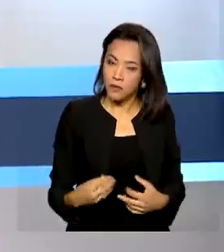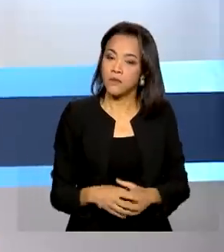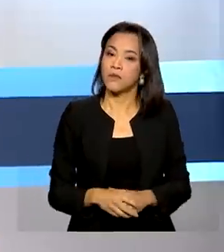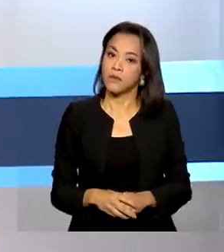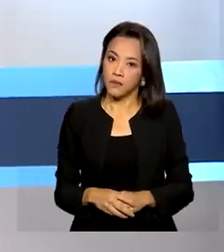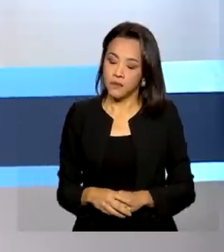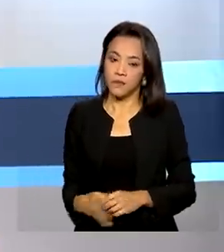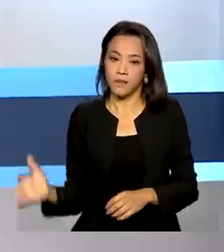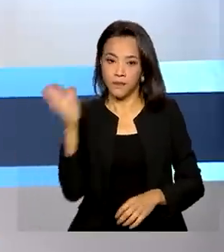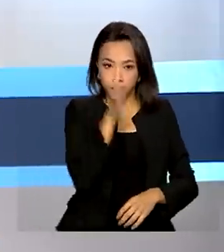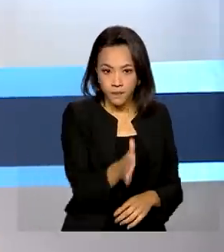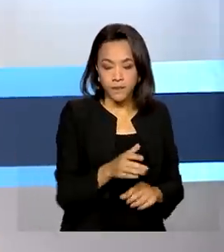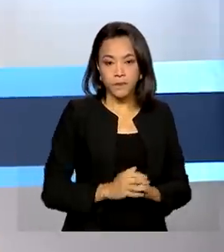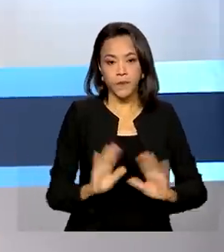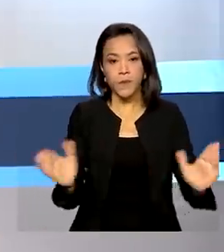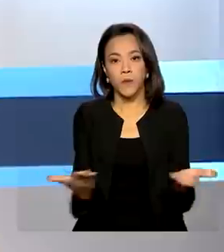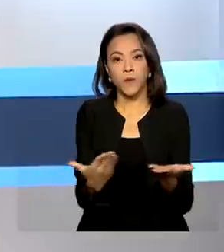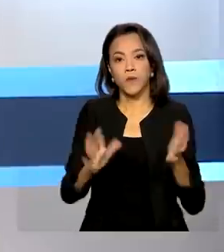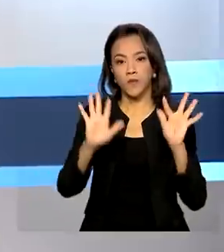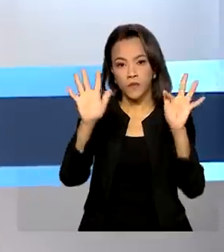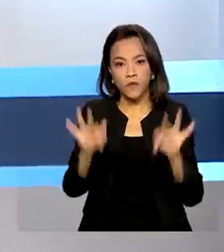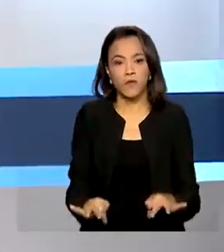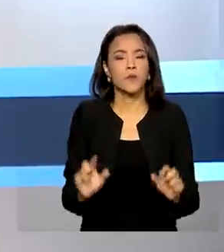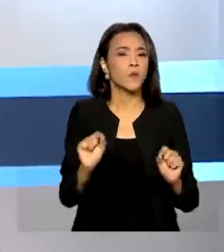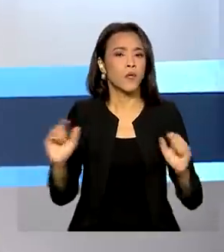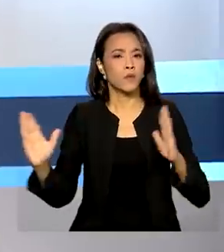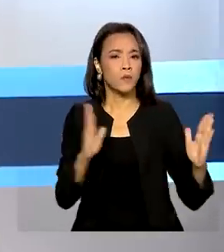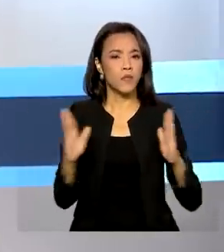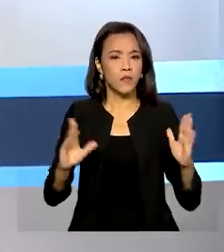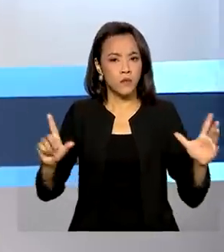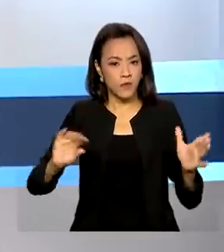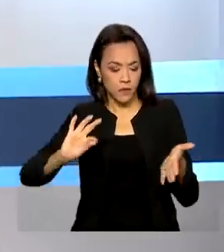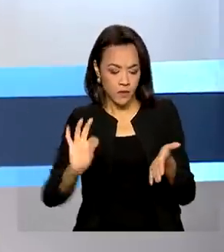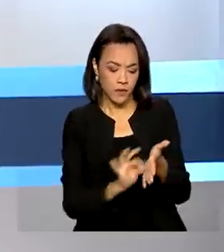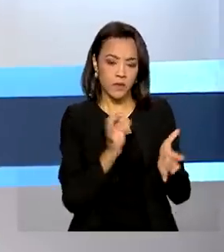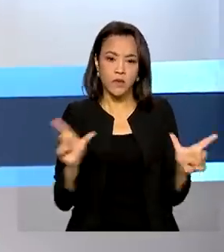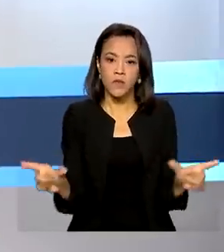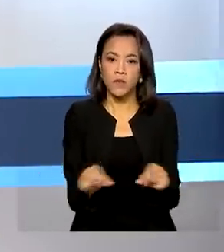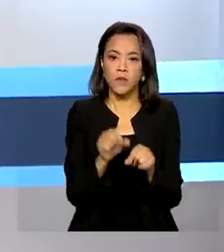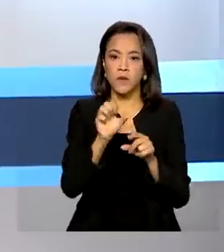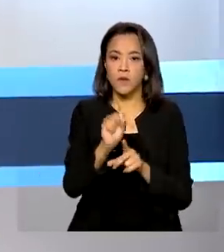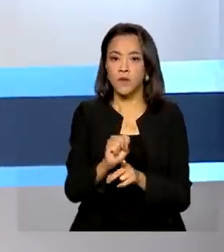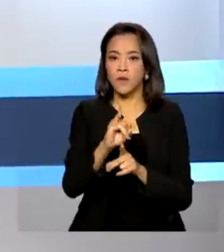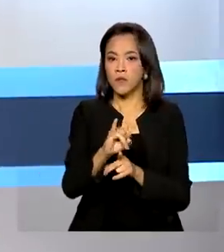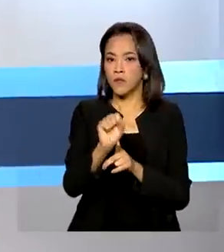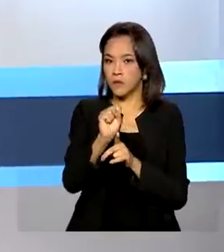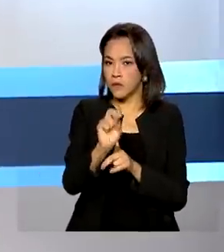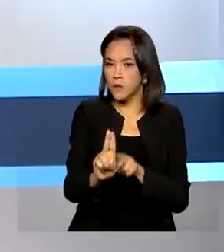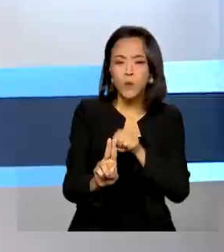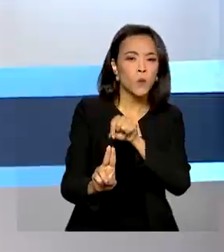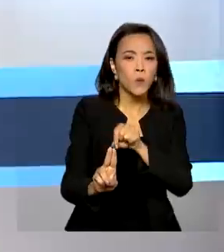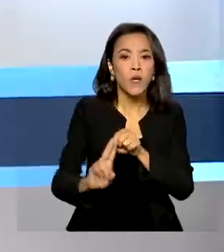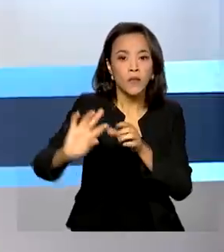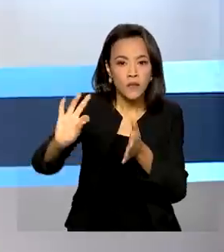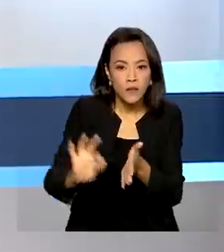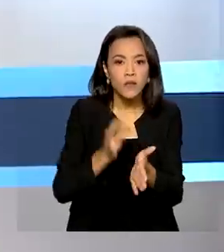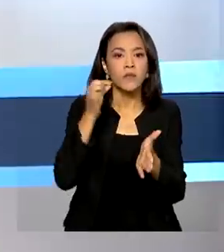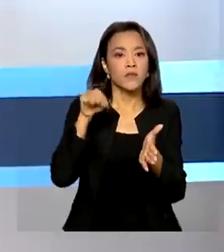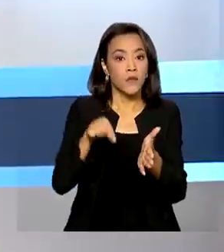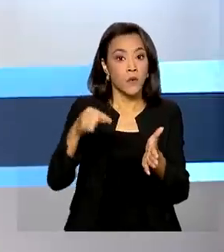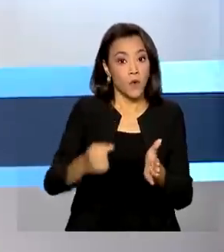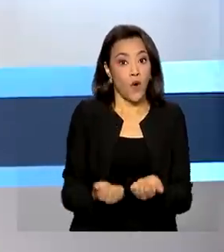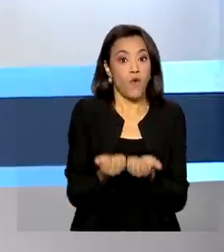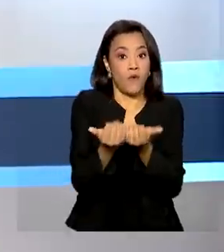E termina hoje o prazo de inscrição do SISU. O Sistema de Seleção Unificada oferece, no segundo